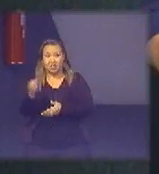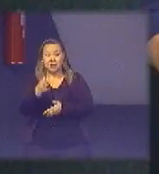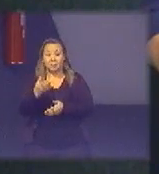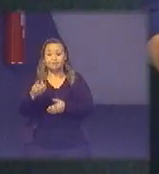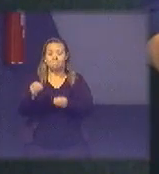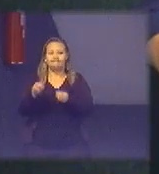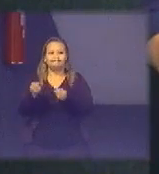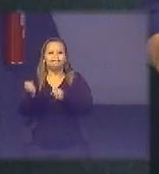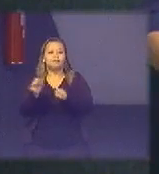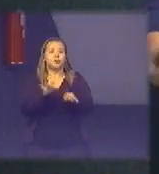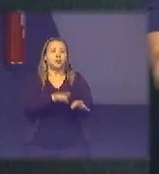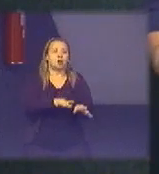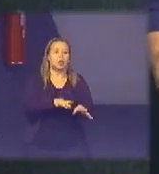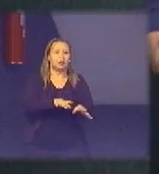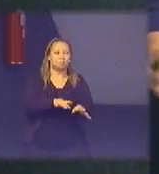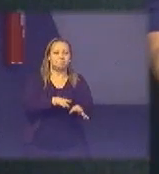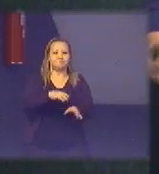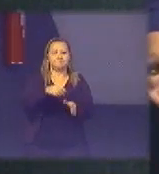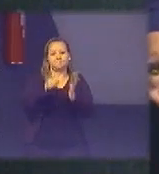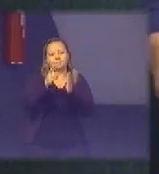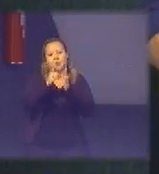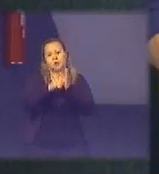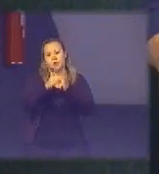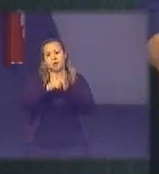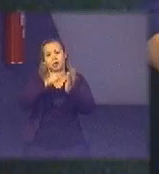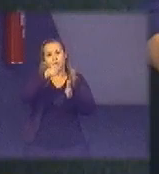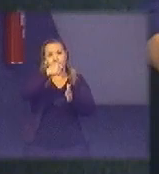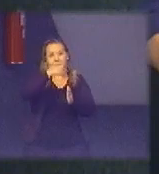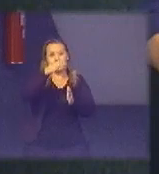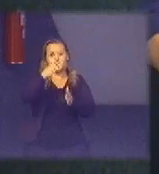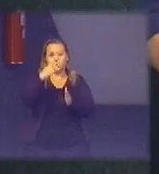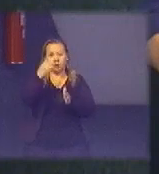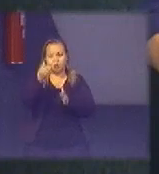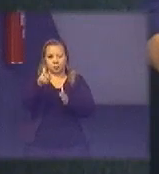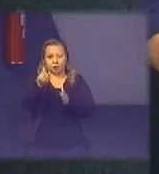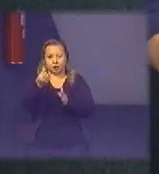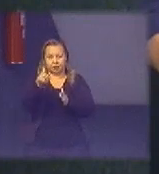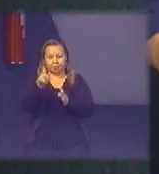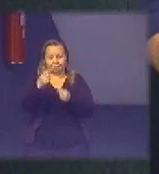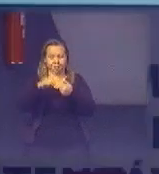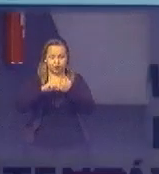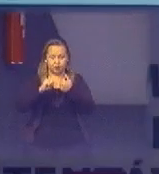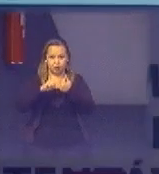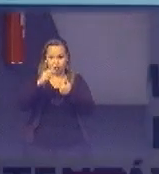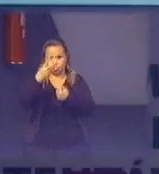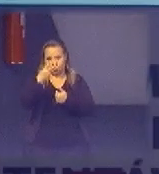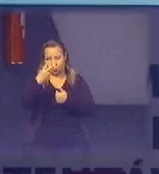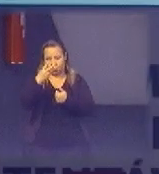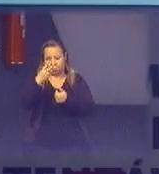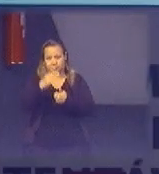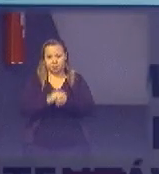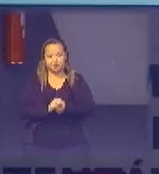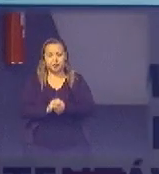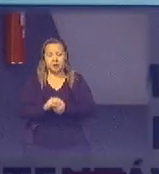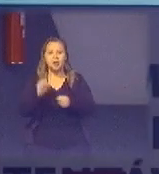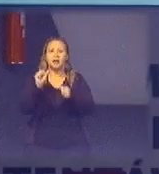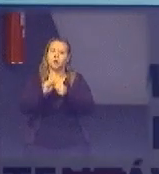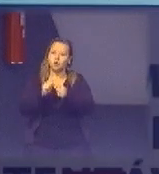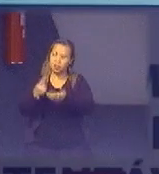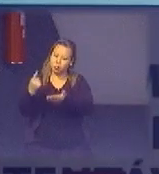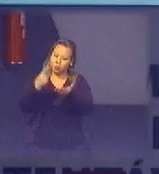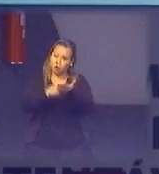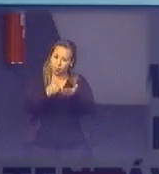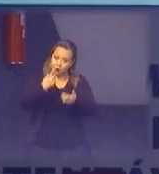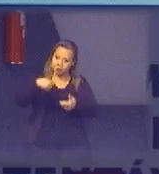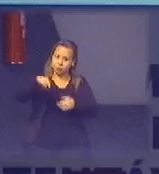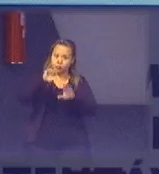que é o decreto da sustentabilidade que regulamenta hoje o artigo 3º da 866 e aí eu faço já o convite a